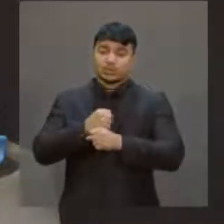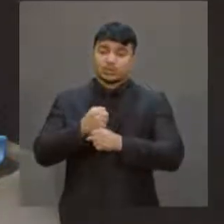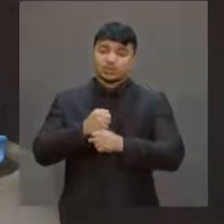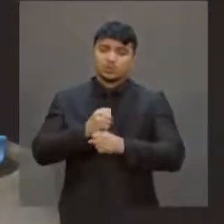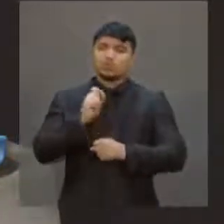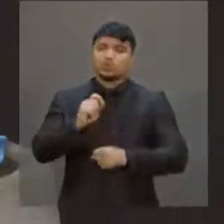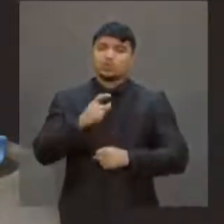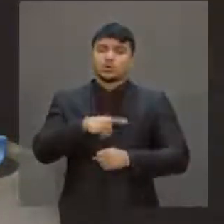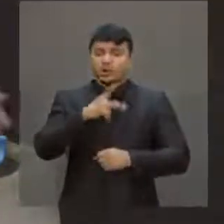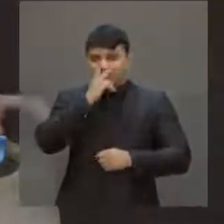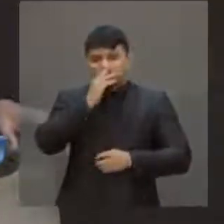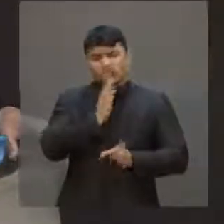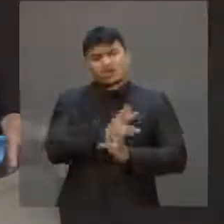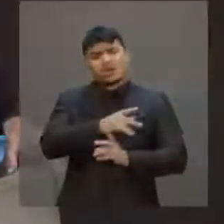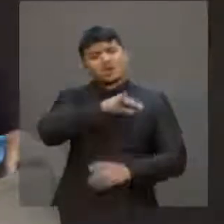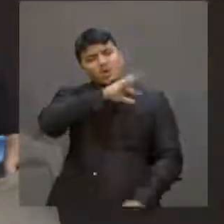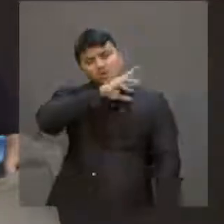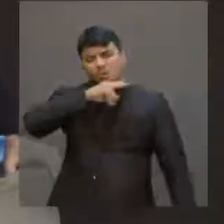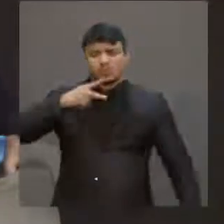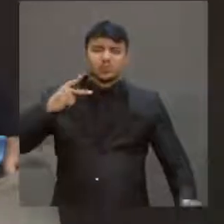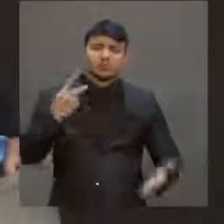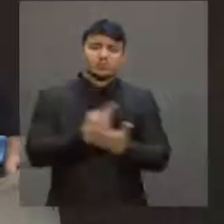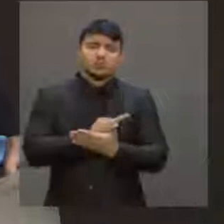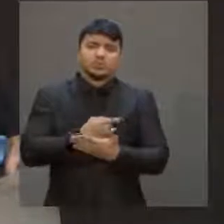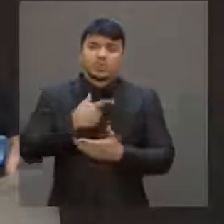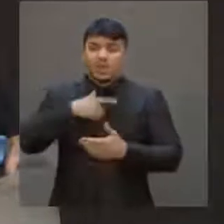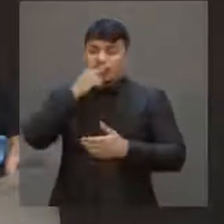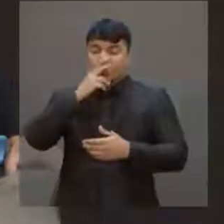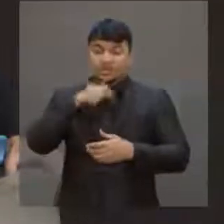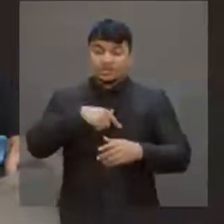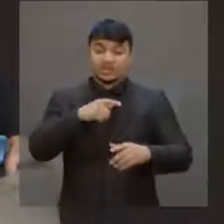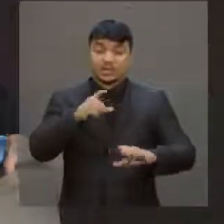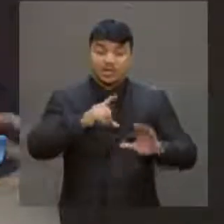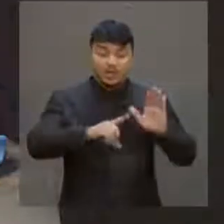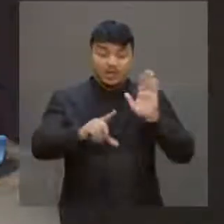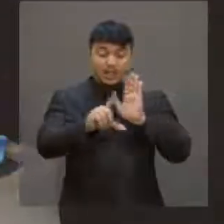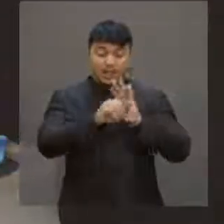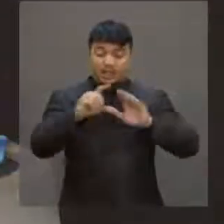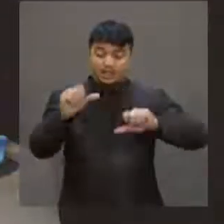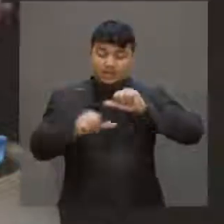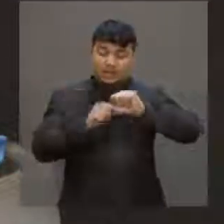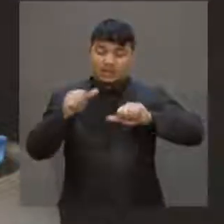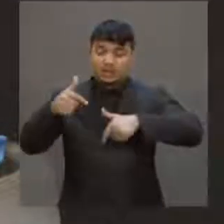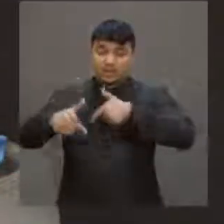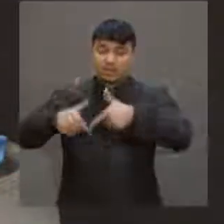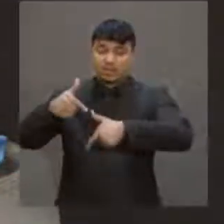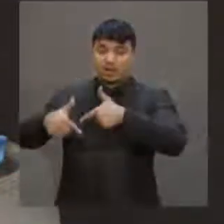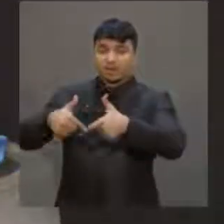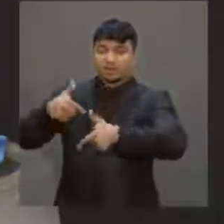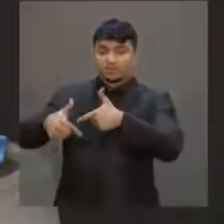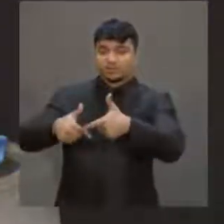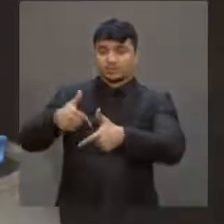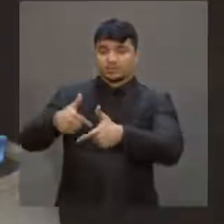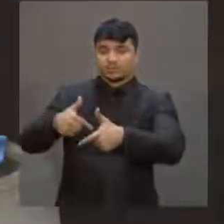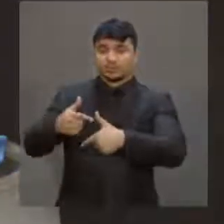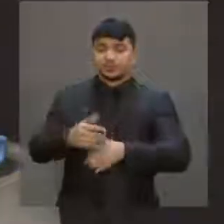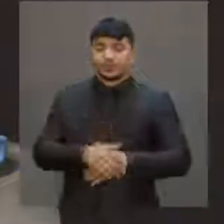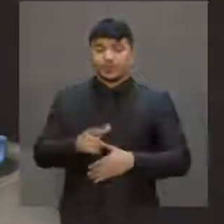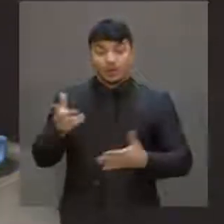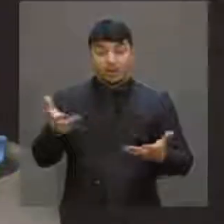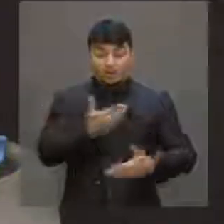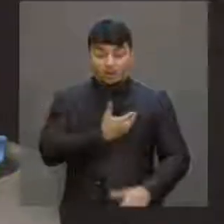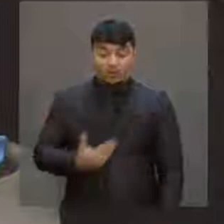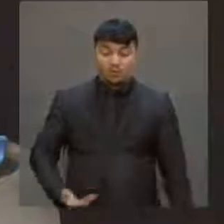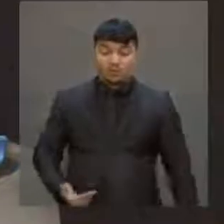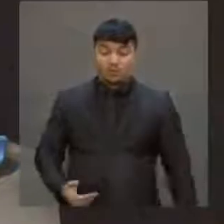mal-sinada deforma trabalhista. Quando estou colocando isso, porque dois anos depois, agora o governo Bolsonaro